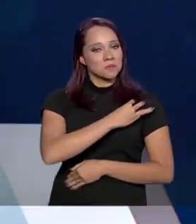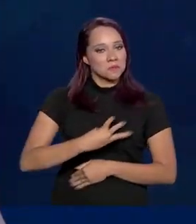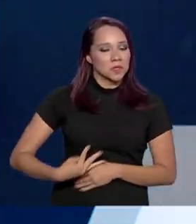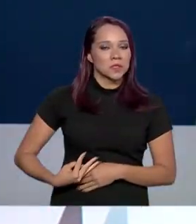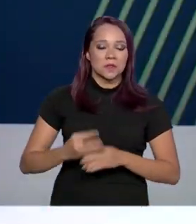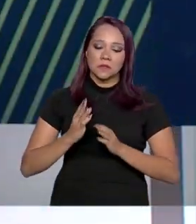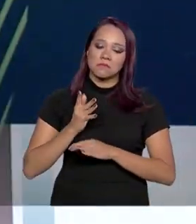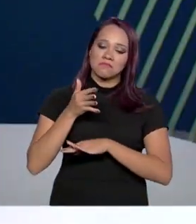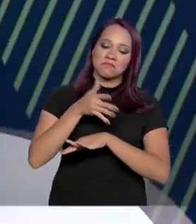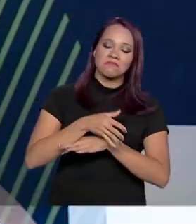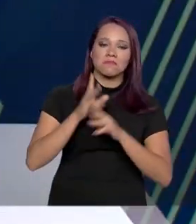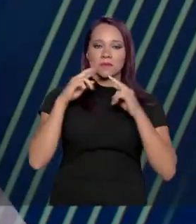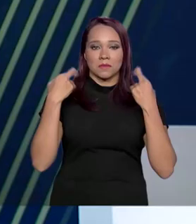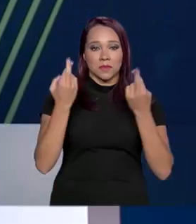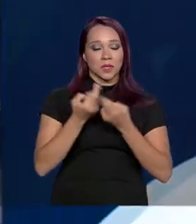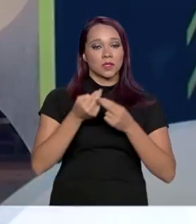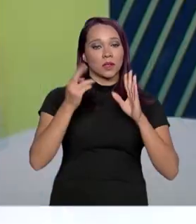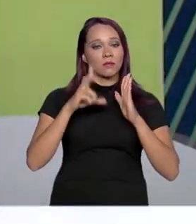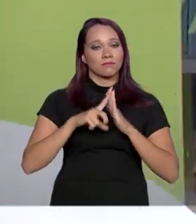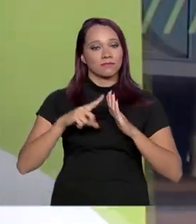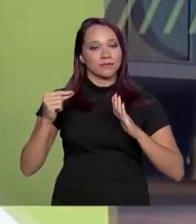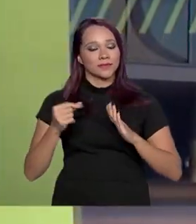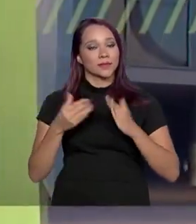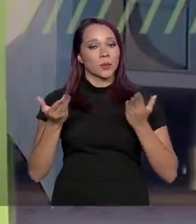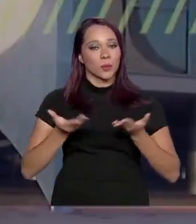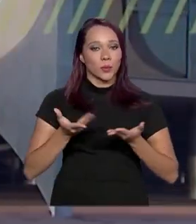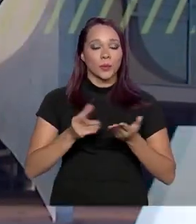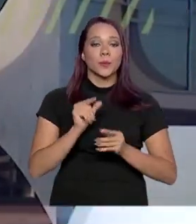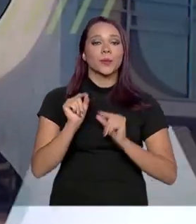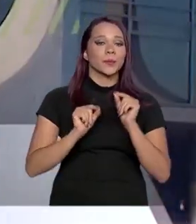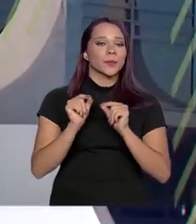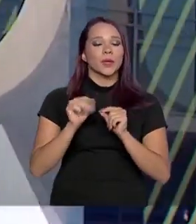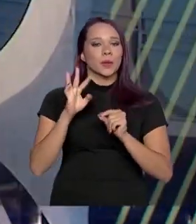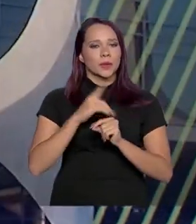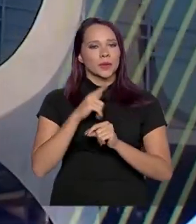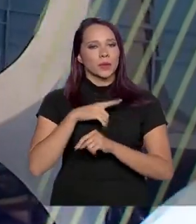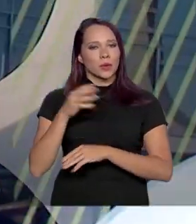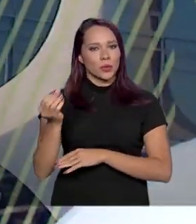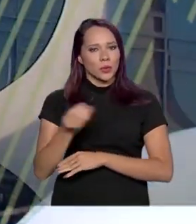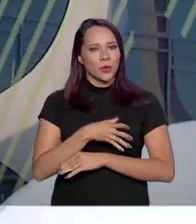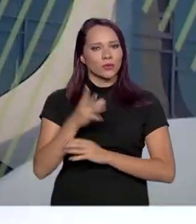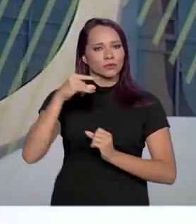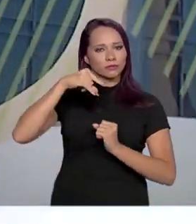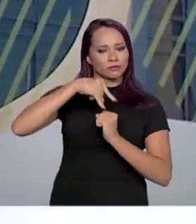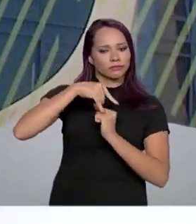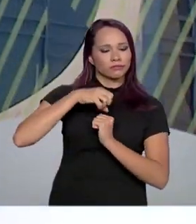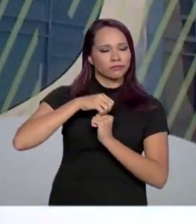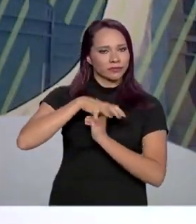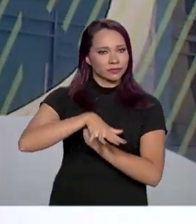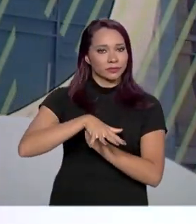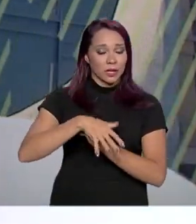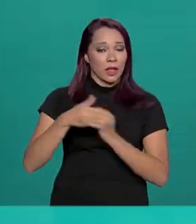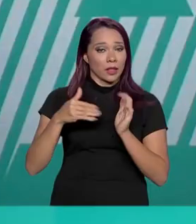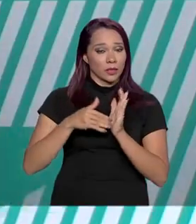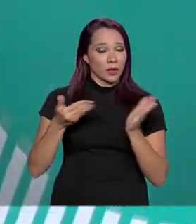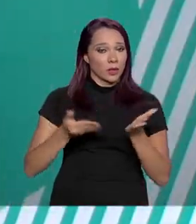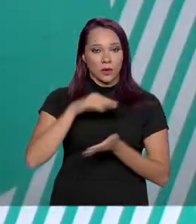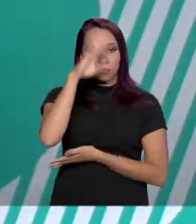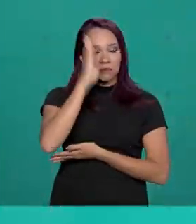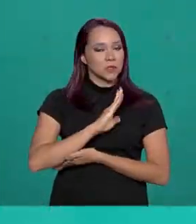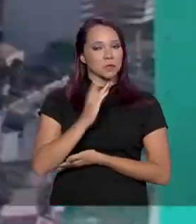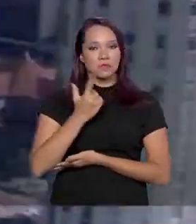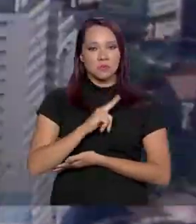reuniram hoje no Palácio do Panalto para tratar do novo coronavírus. Até agora, o Brasil não